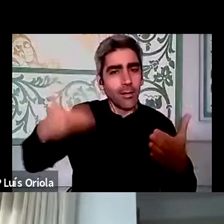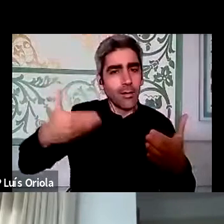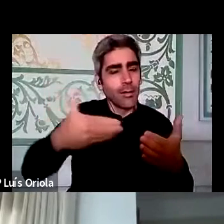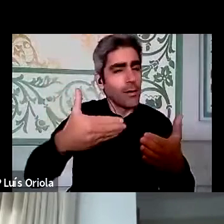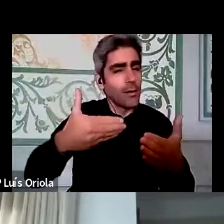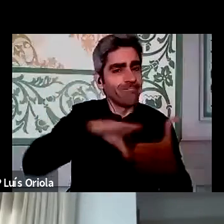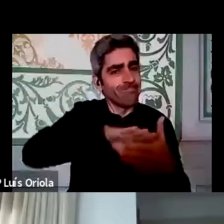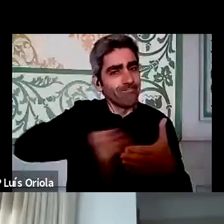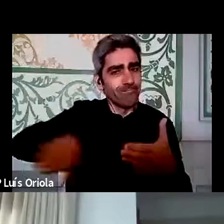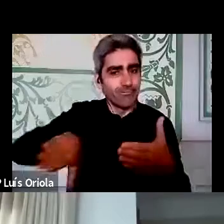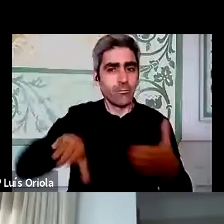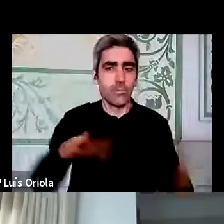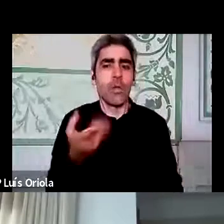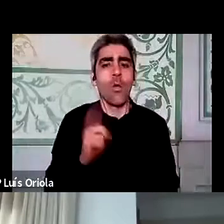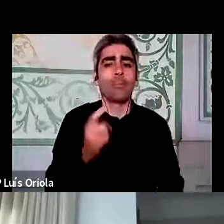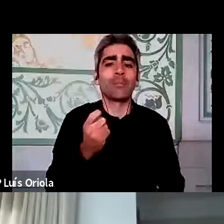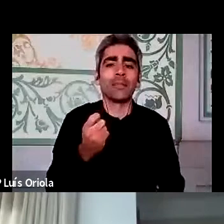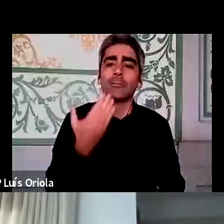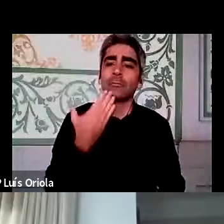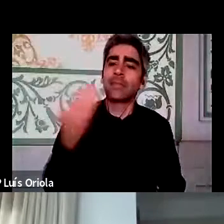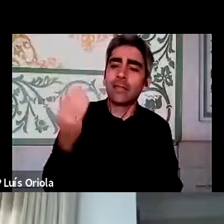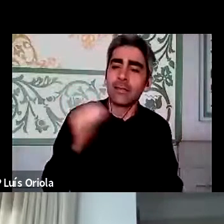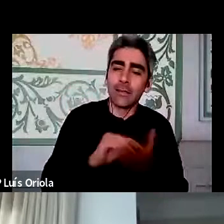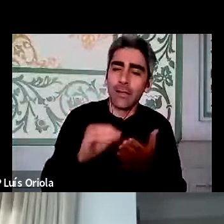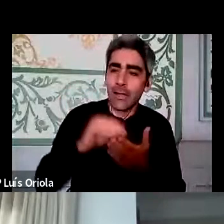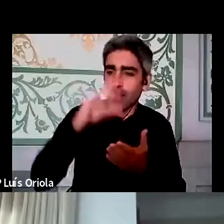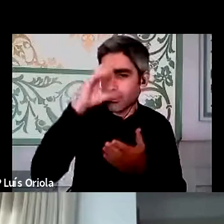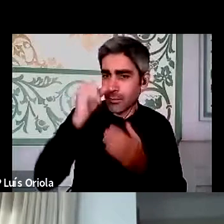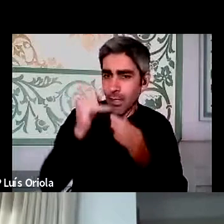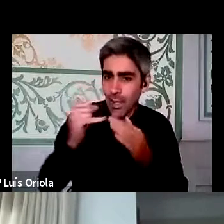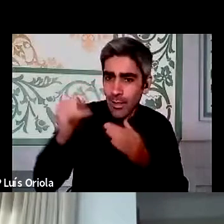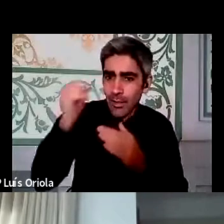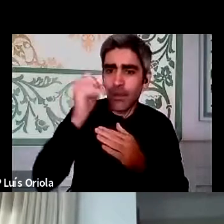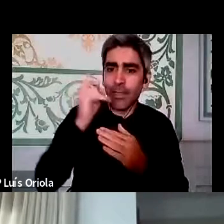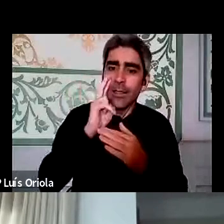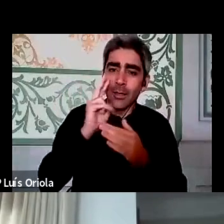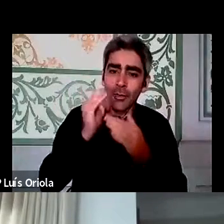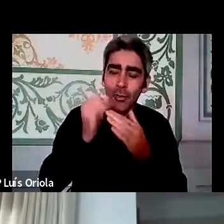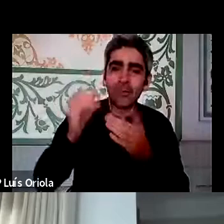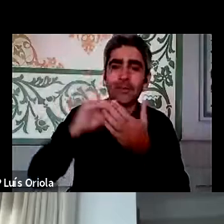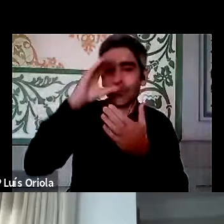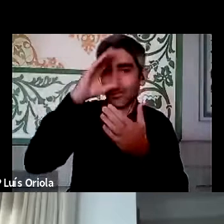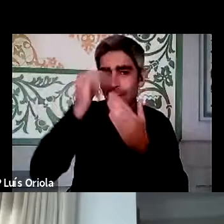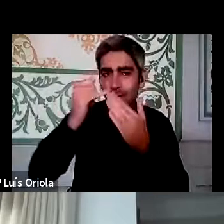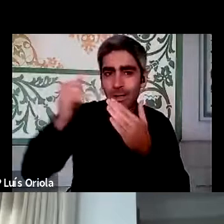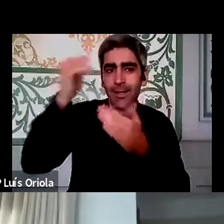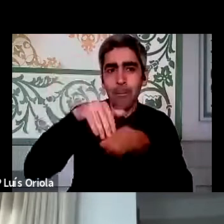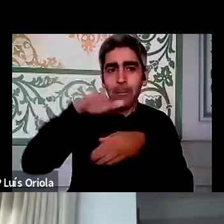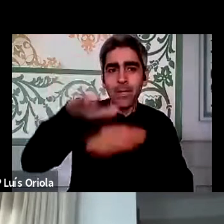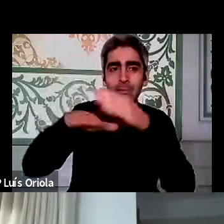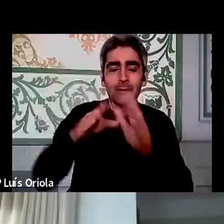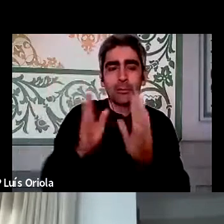Portanto, não era preciso ir pedir ao secretário de Estado, ao diretor, ao secretário de Estado, etc., para dar certos passos.